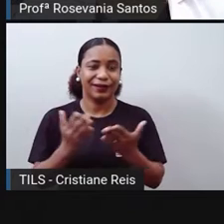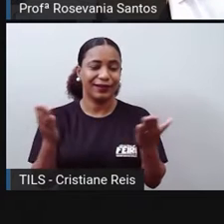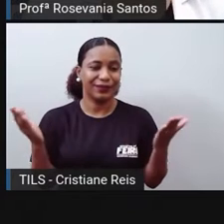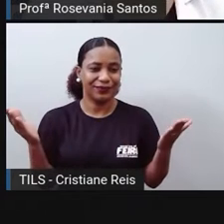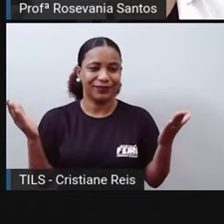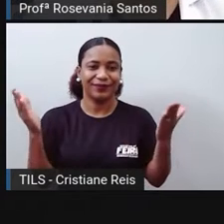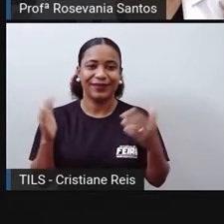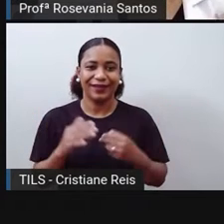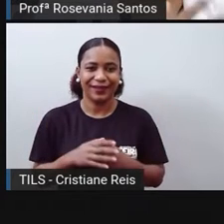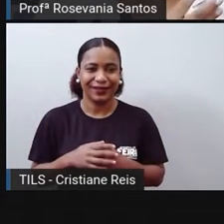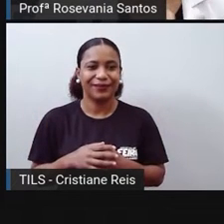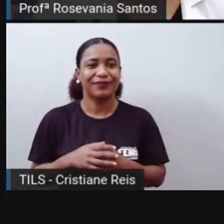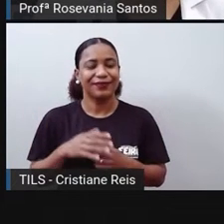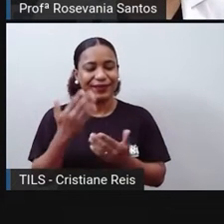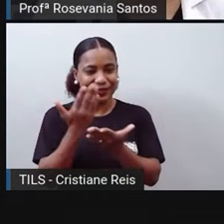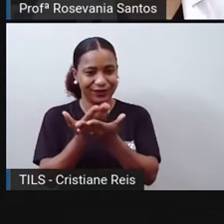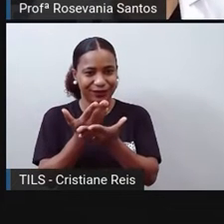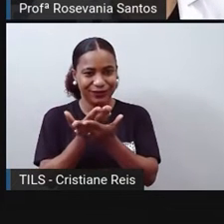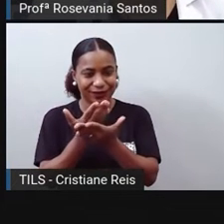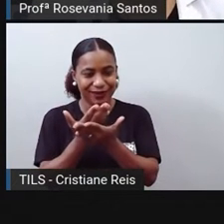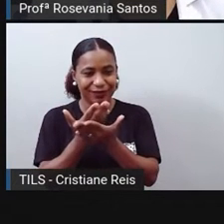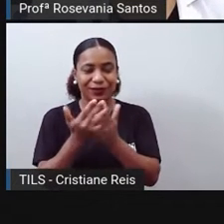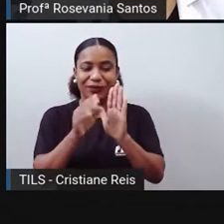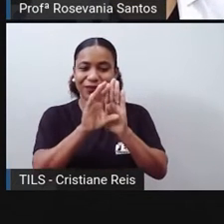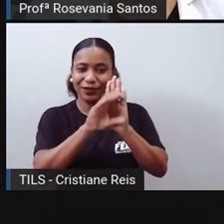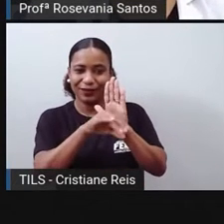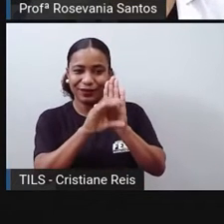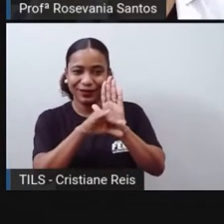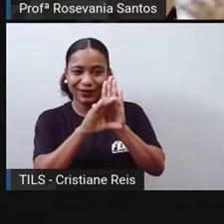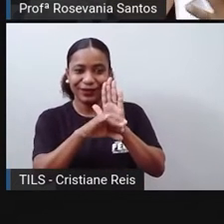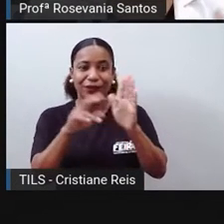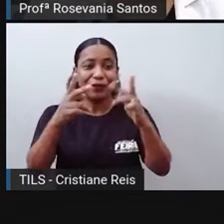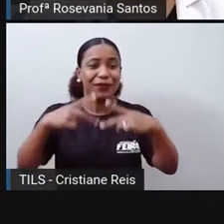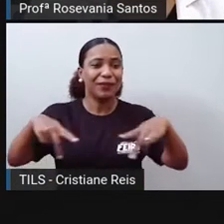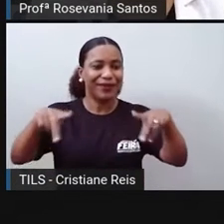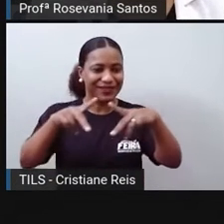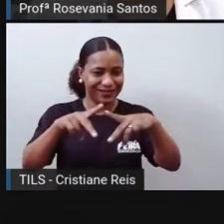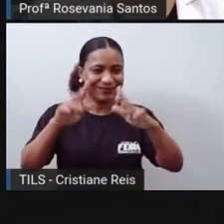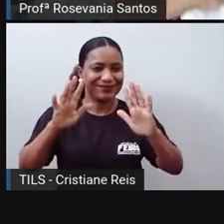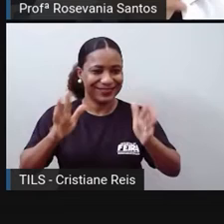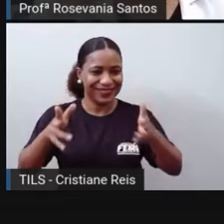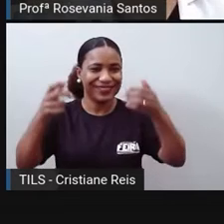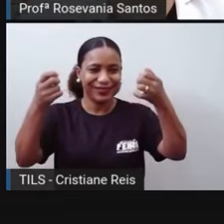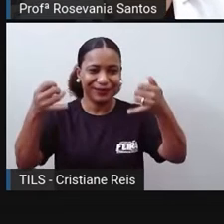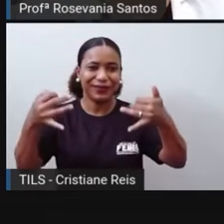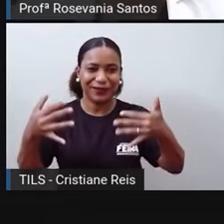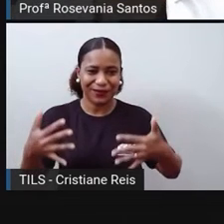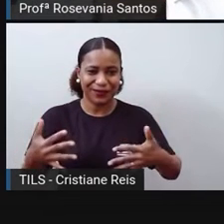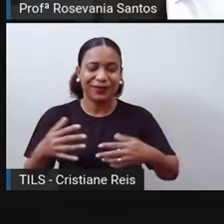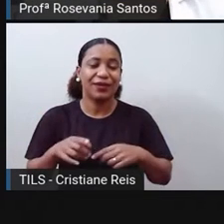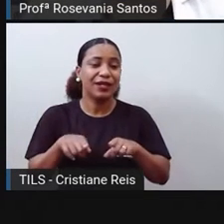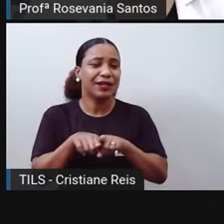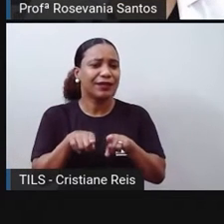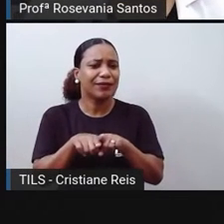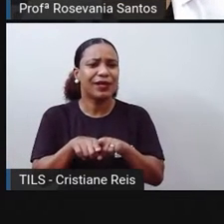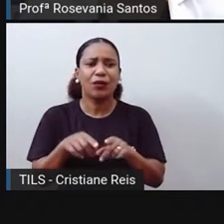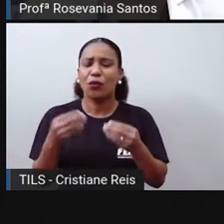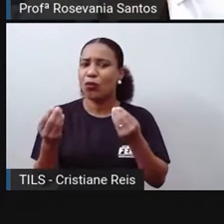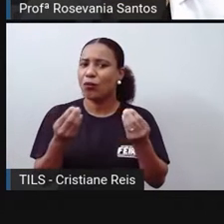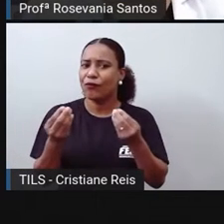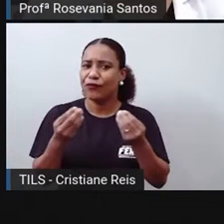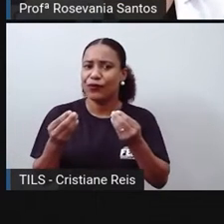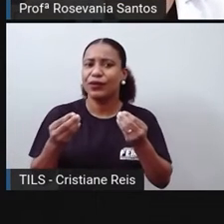depois que nós já estudamos esse conceito de população e já falamos alguma coisa, né? Como é que foi que essa população, ela veio